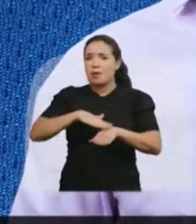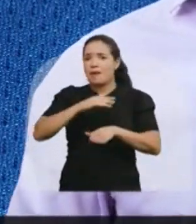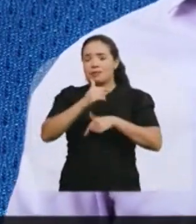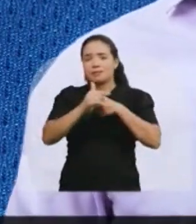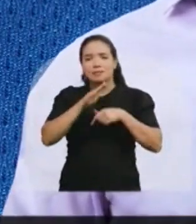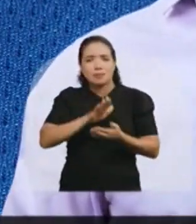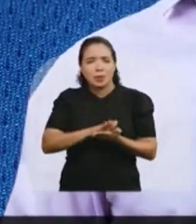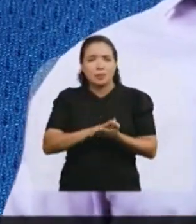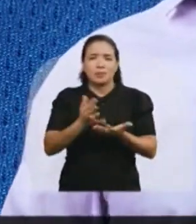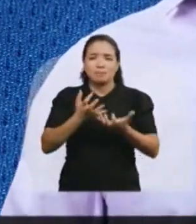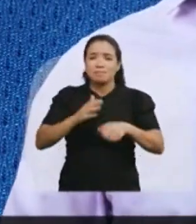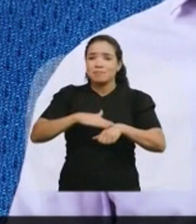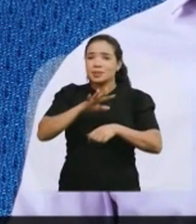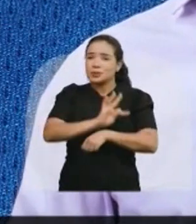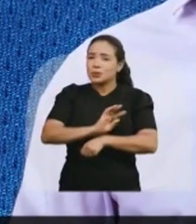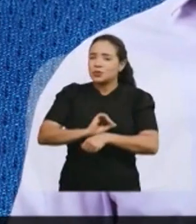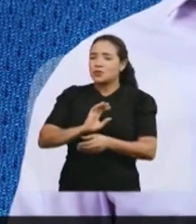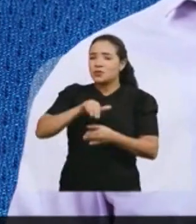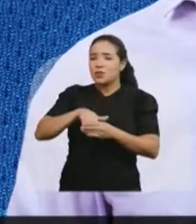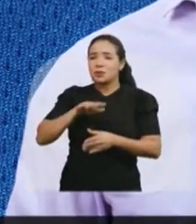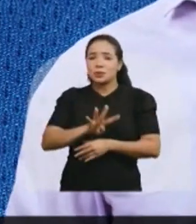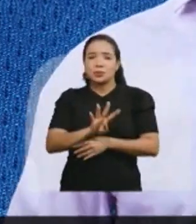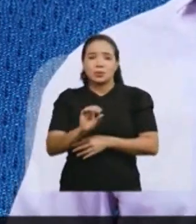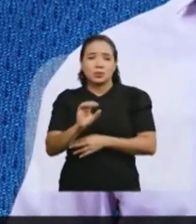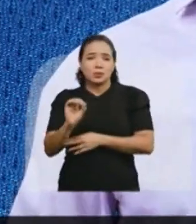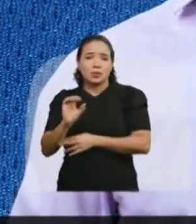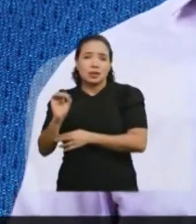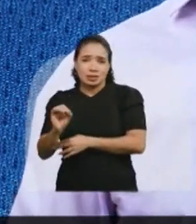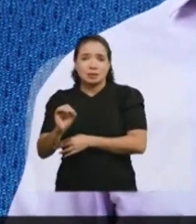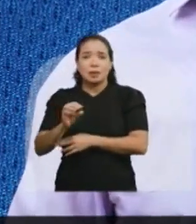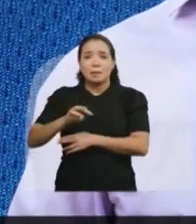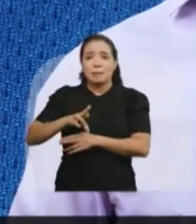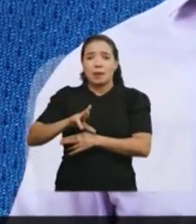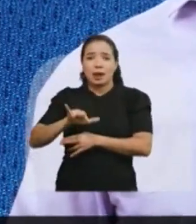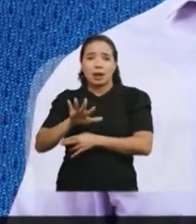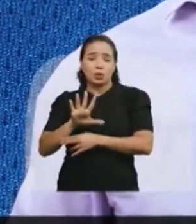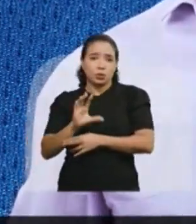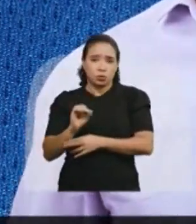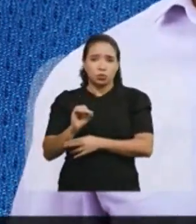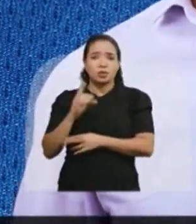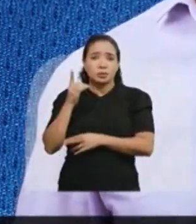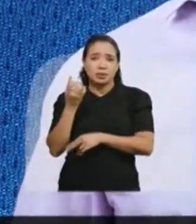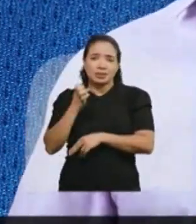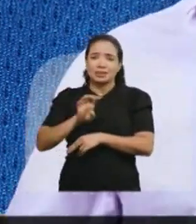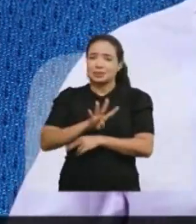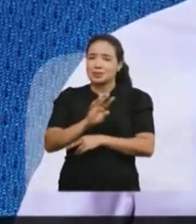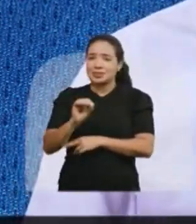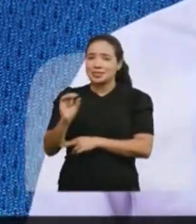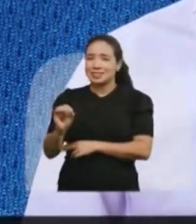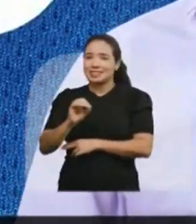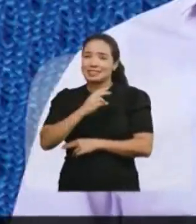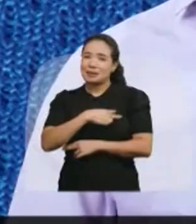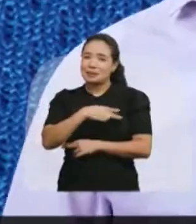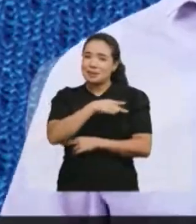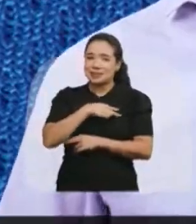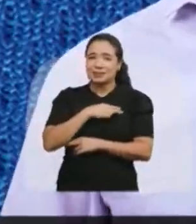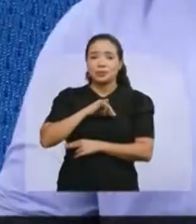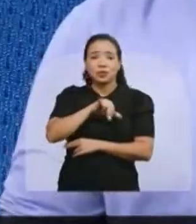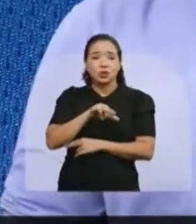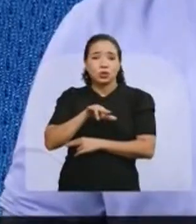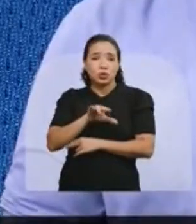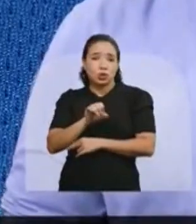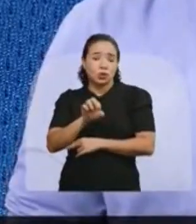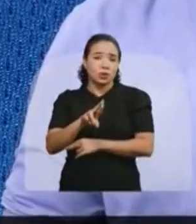Palmas e agora quero fazer muito mais pelo Estado do Tocantins. Vote 40 mil, Mauro Lacerda, deputado estadual e 400, senador Amasta.